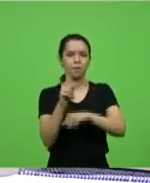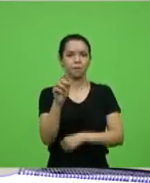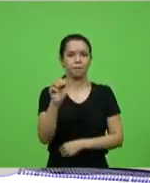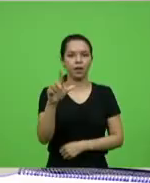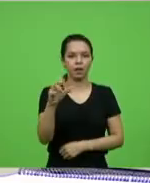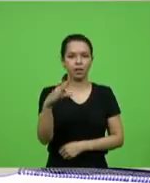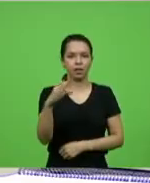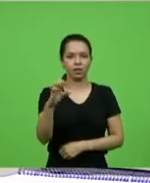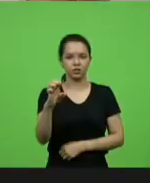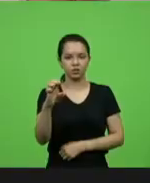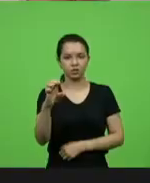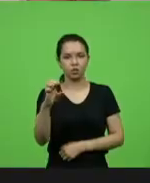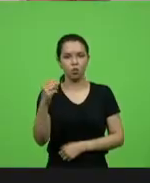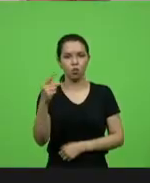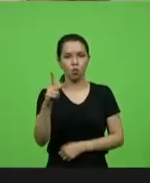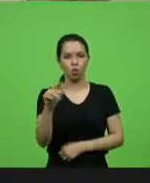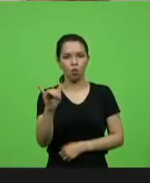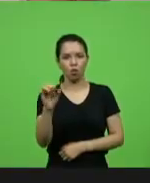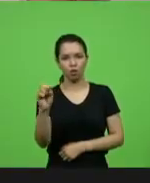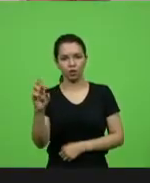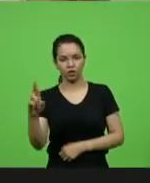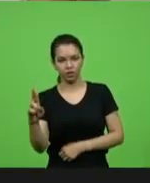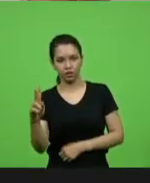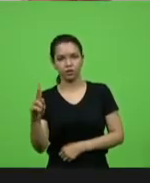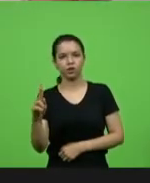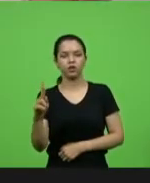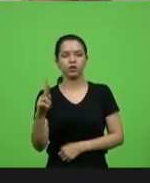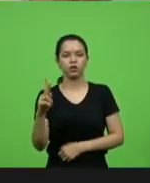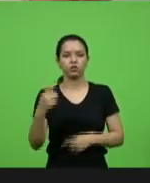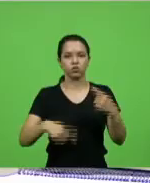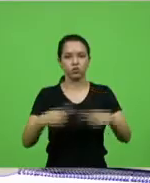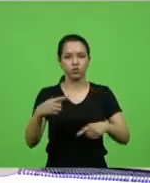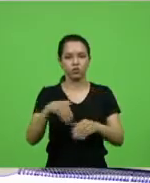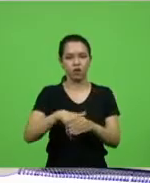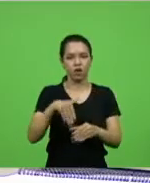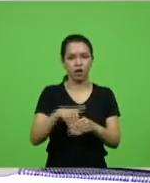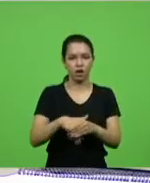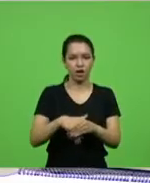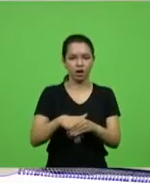discussão. Em votação. Aprovado.